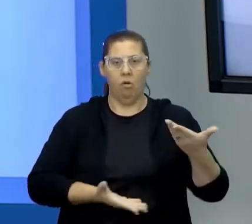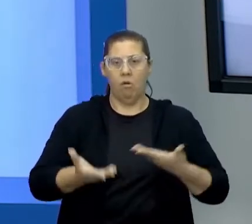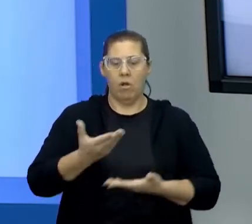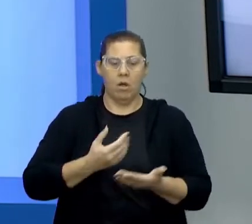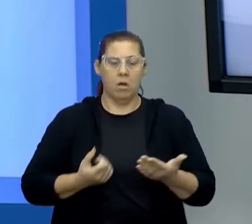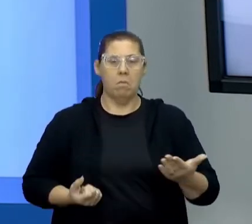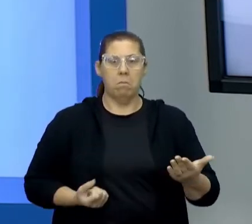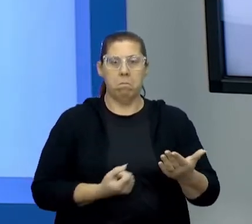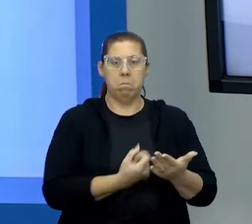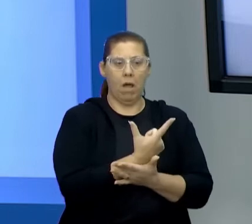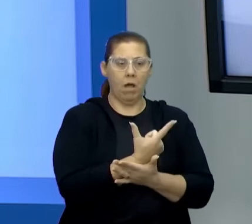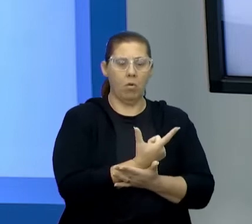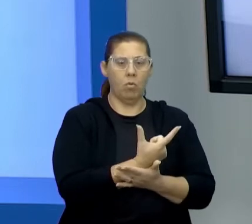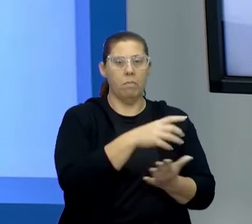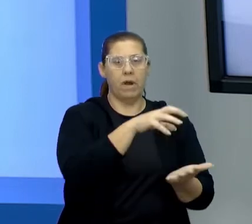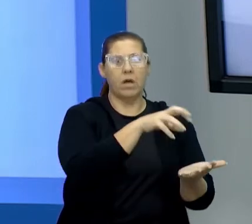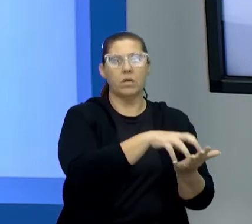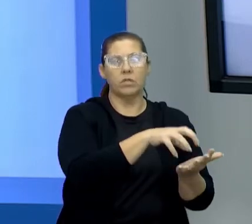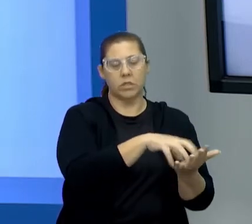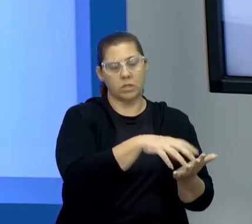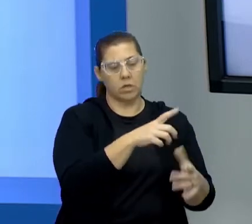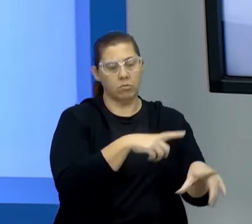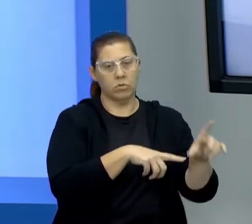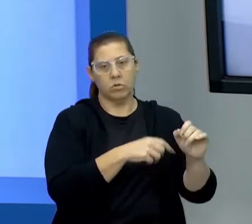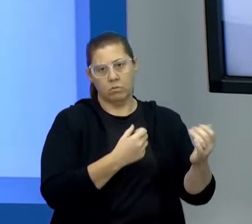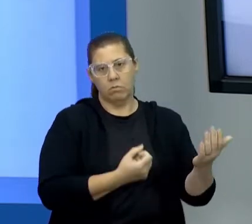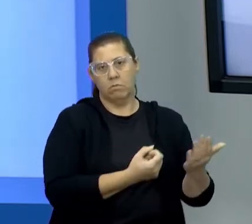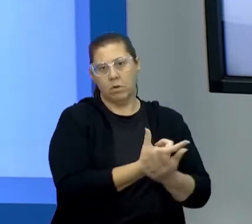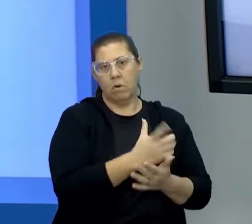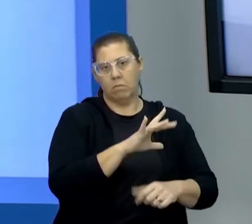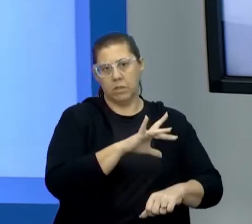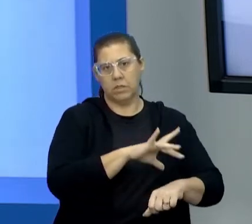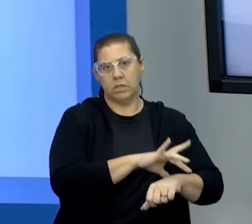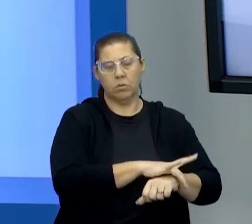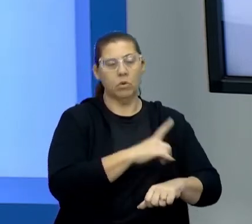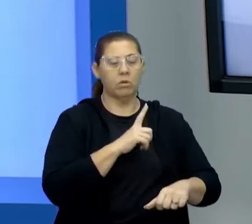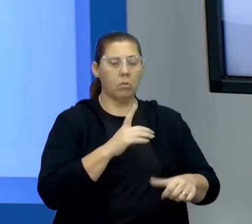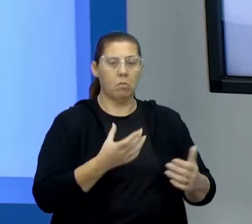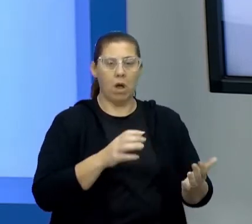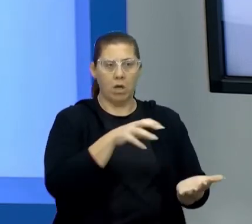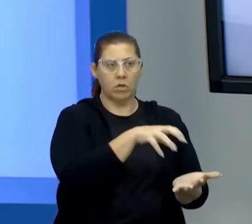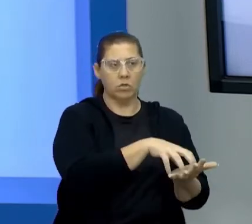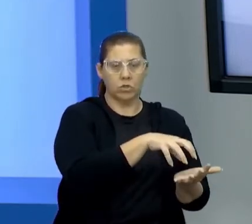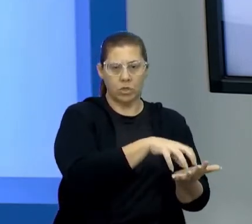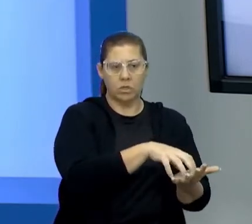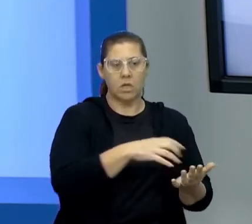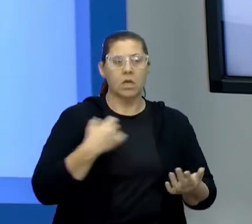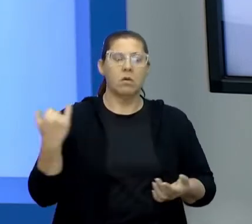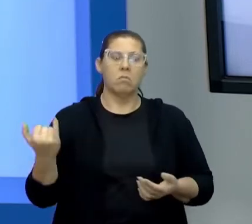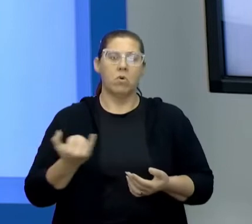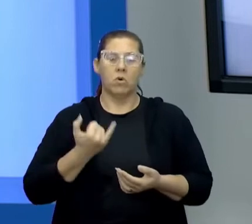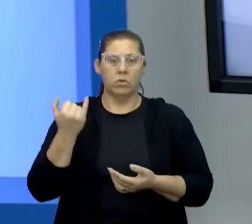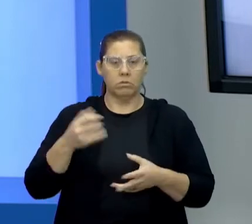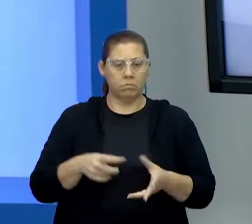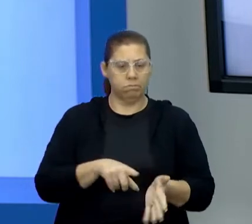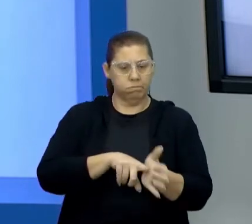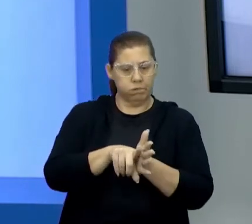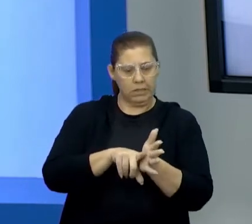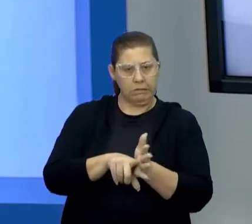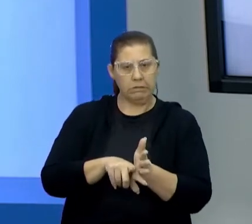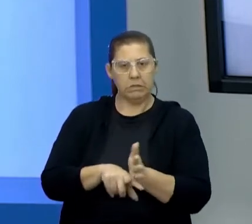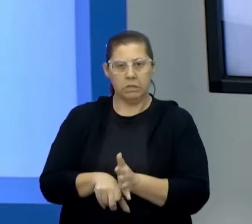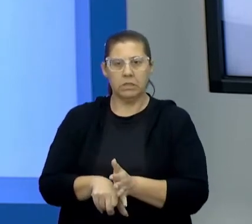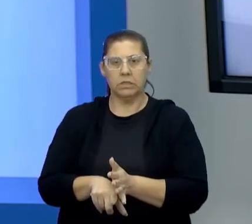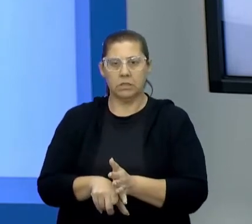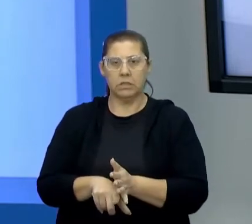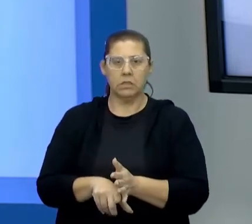pago para a agência, eu optei por uma agência. É muito mais seguro você ter uma agência. E a importância de você pesquisar essa agência,